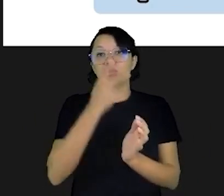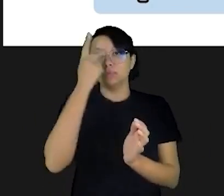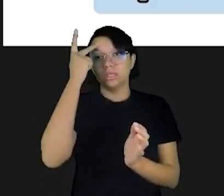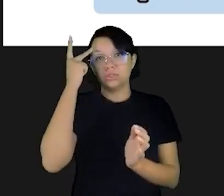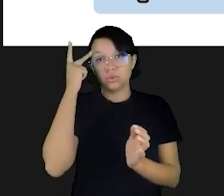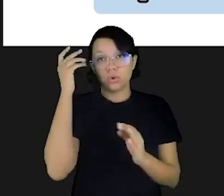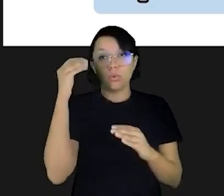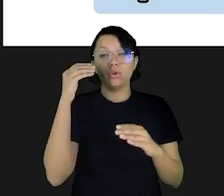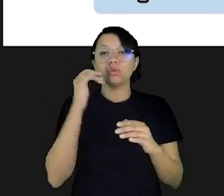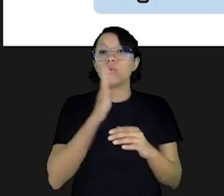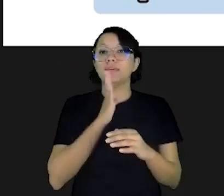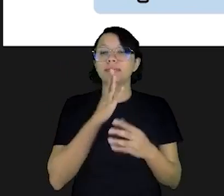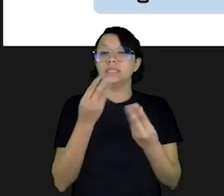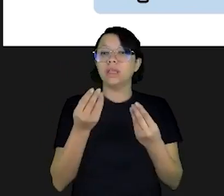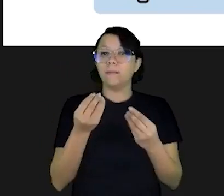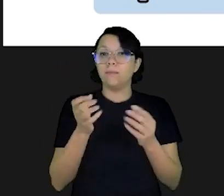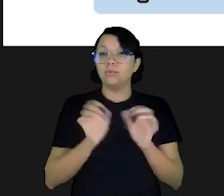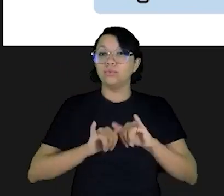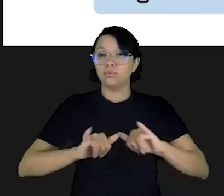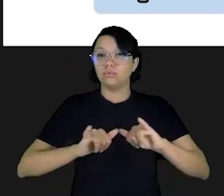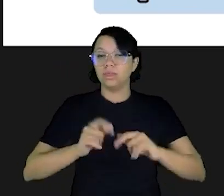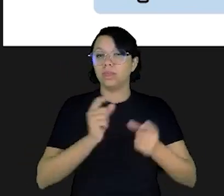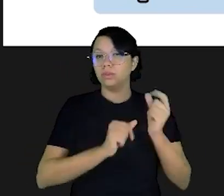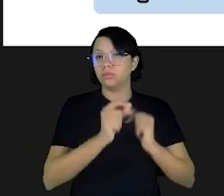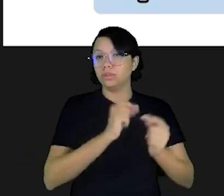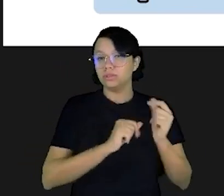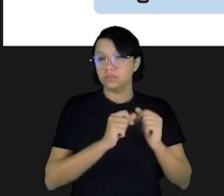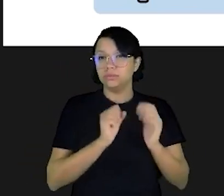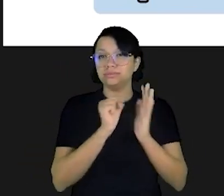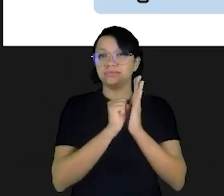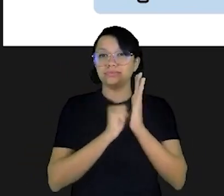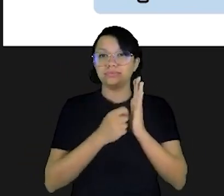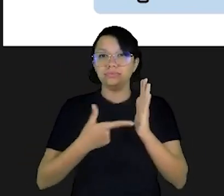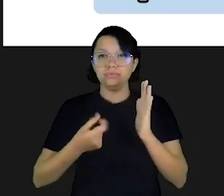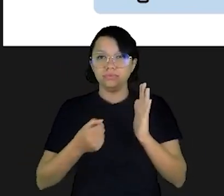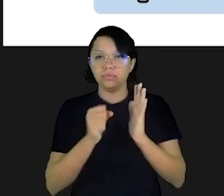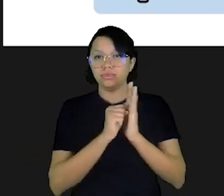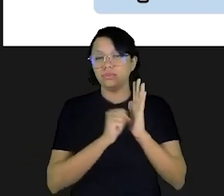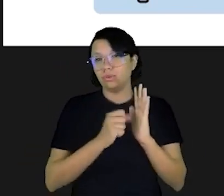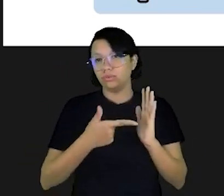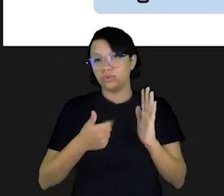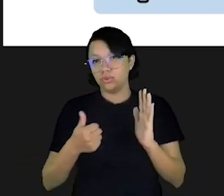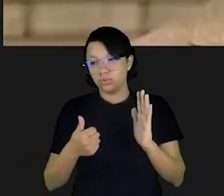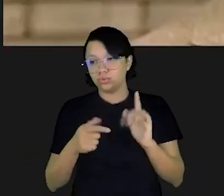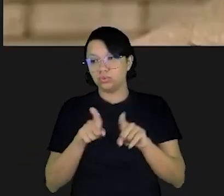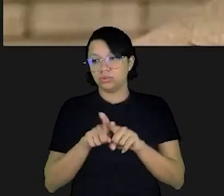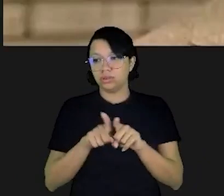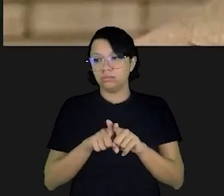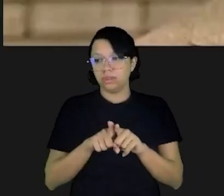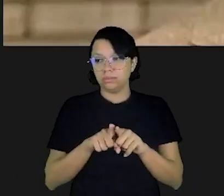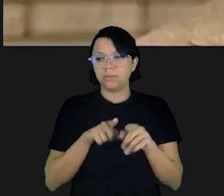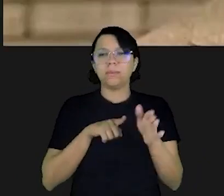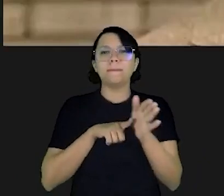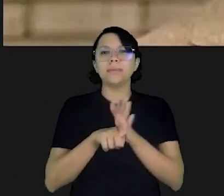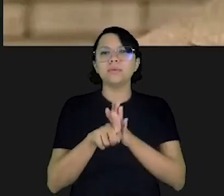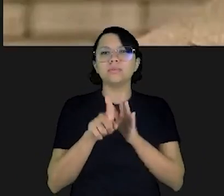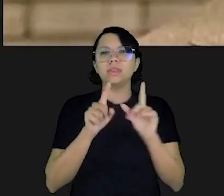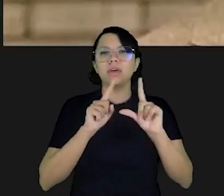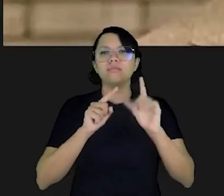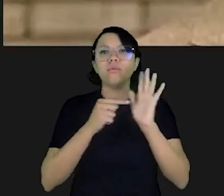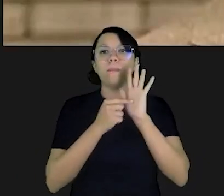no mercado financeiro do século XX, do século XXI, que eu gostaria de mostrar a vocês e perguntar a vocês.